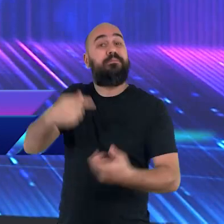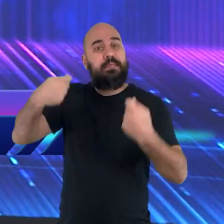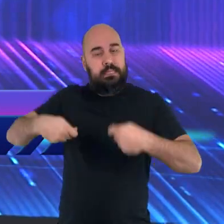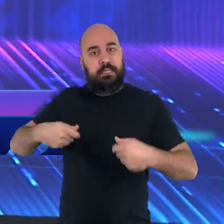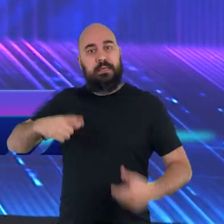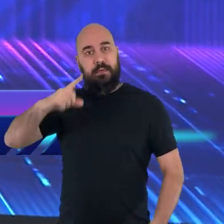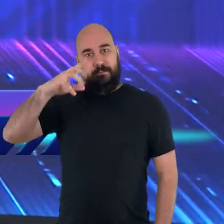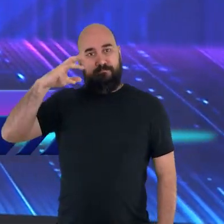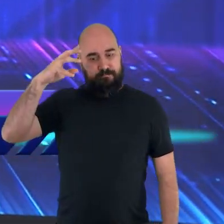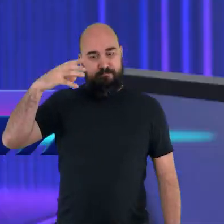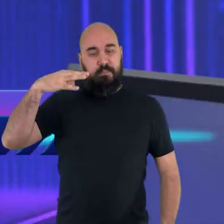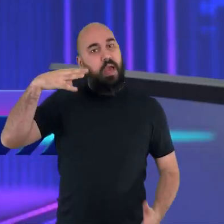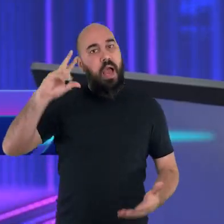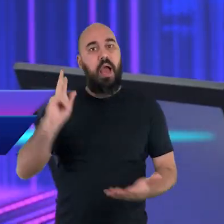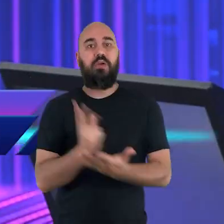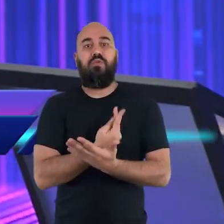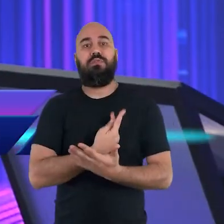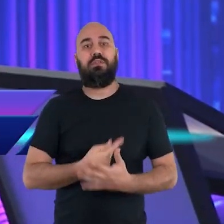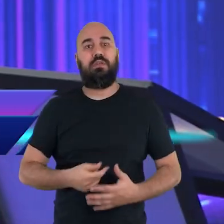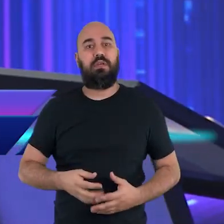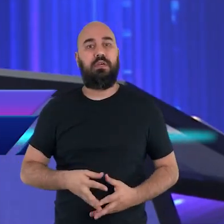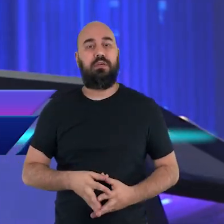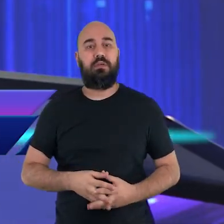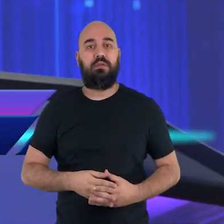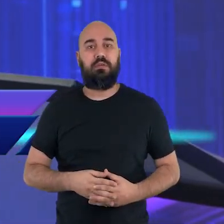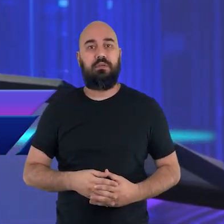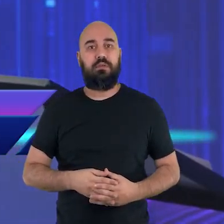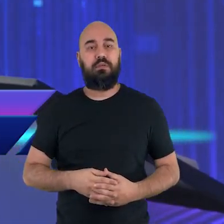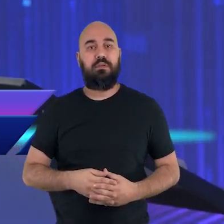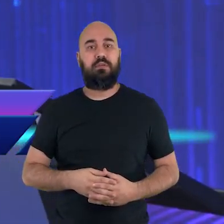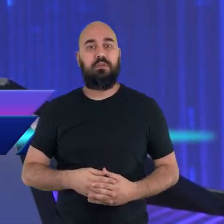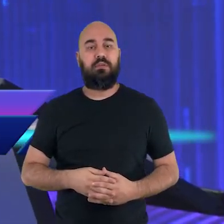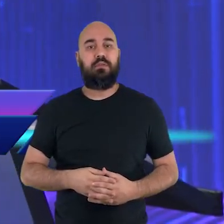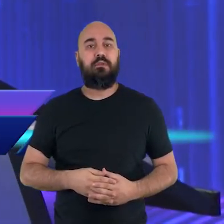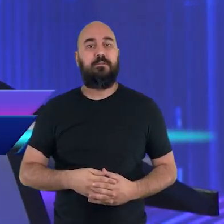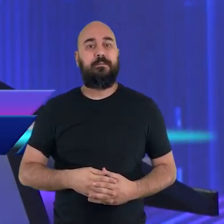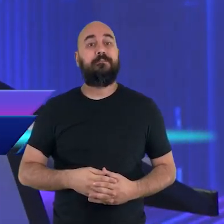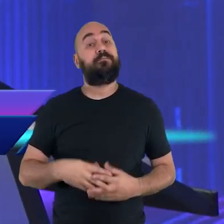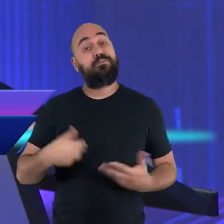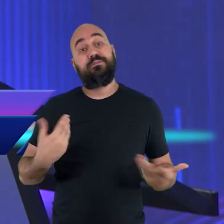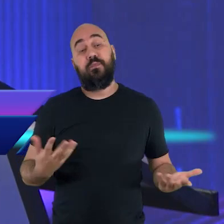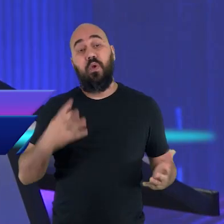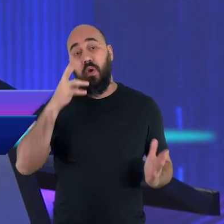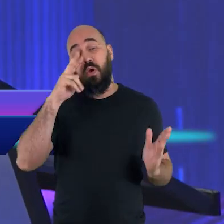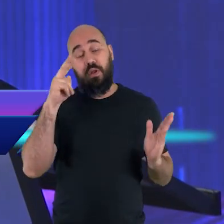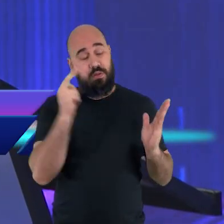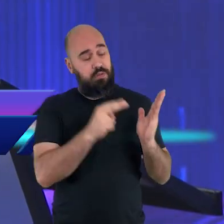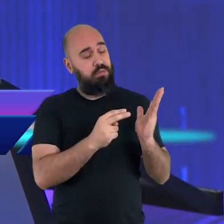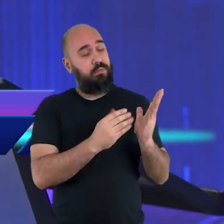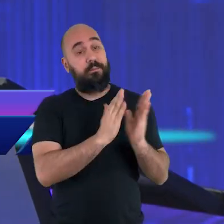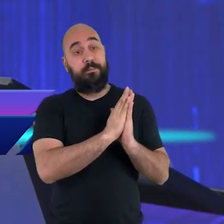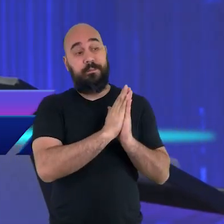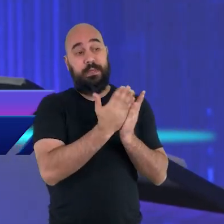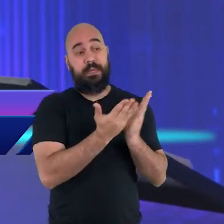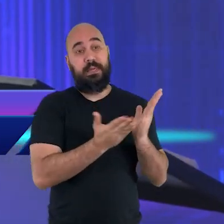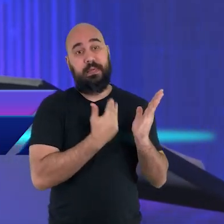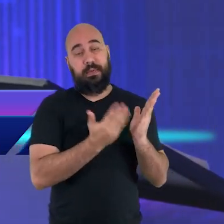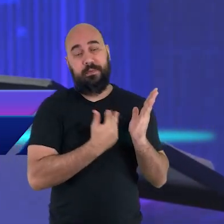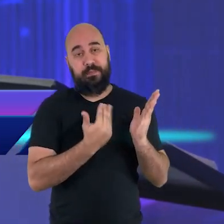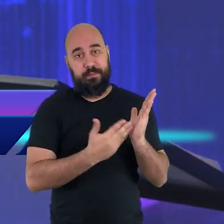seres humanos. Olhando para a Bíblia, nós encontramos três etapas desse juízo.